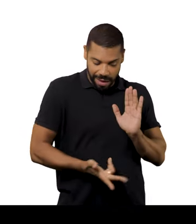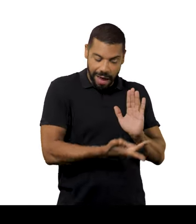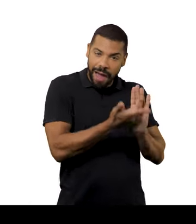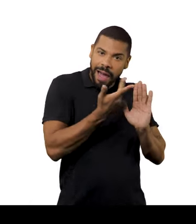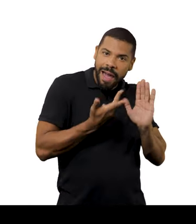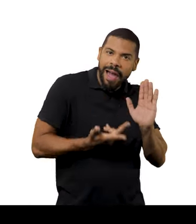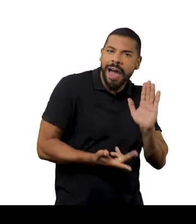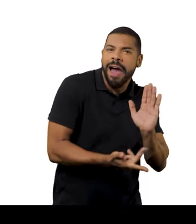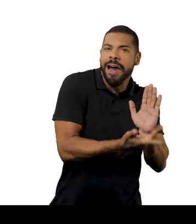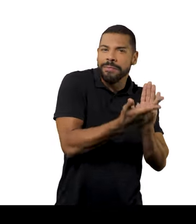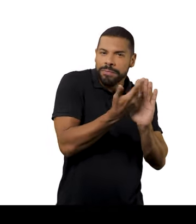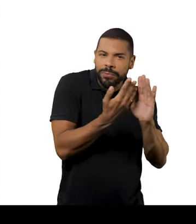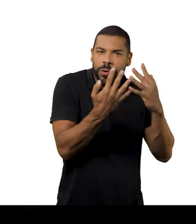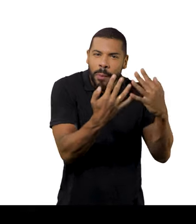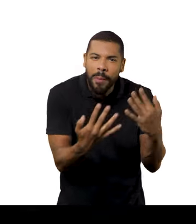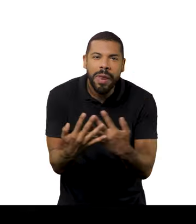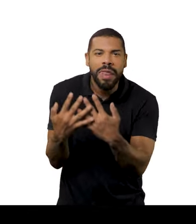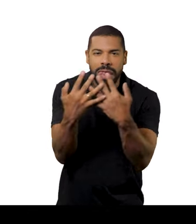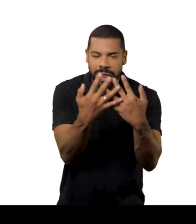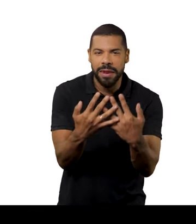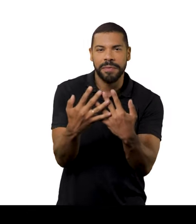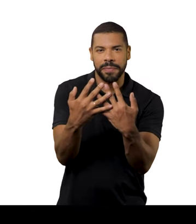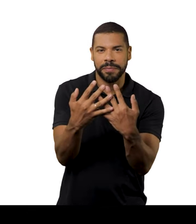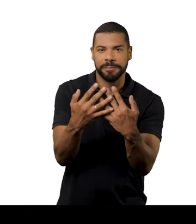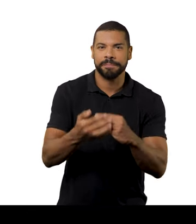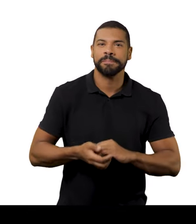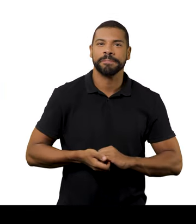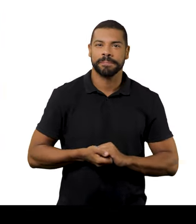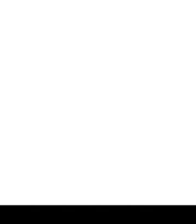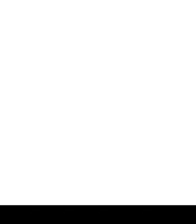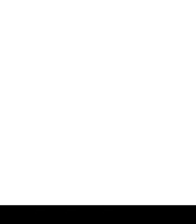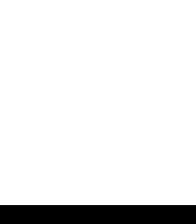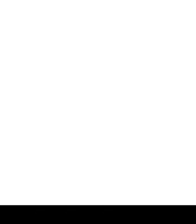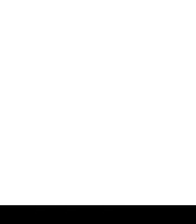pelo desenho e pela linha, Pela trama, né?